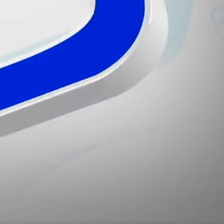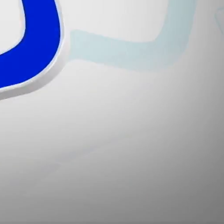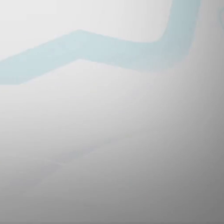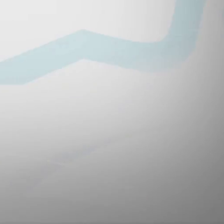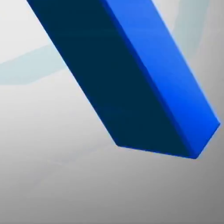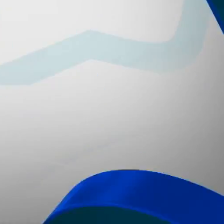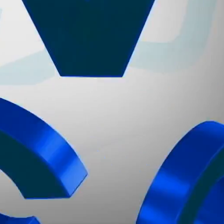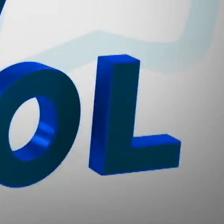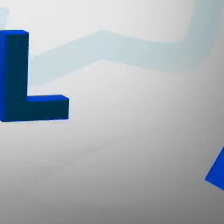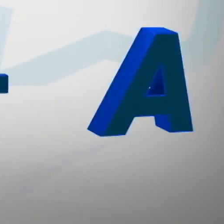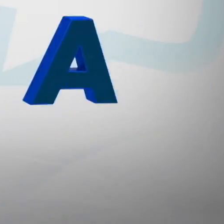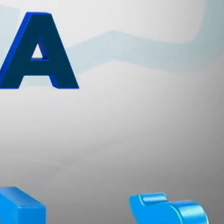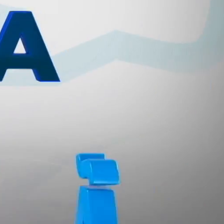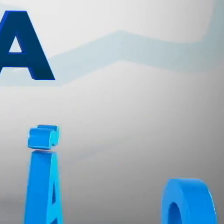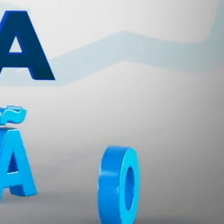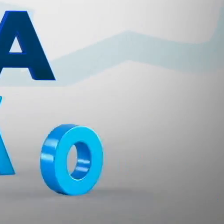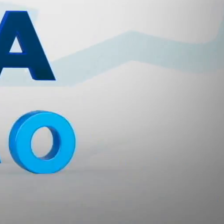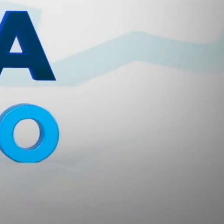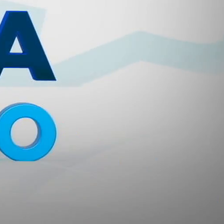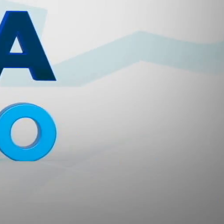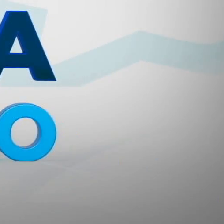Legenda Zanotto